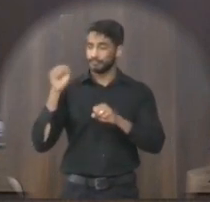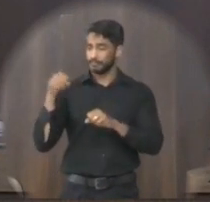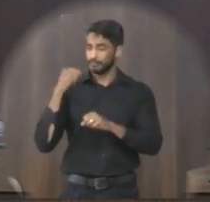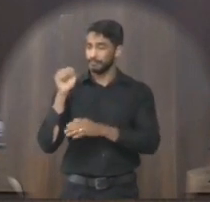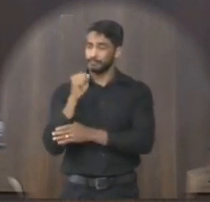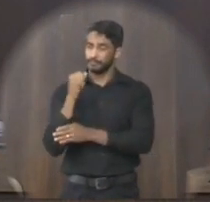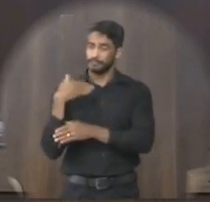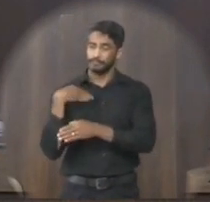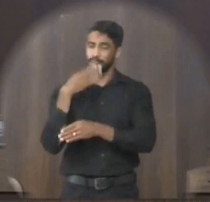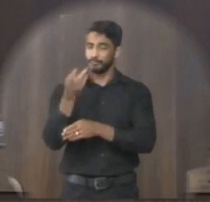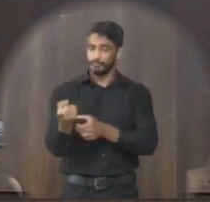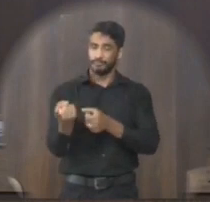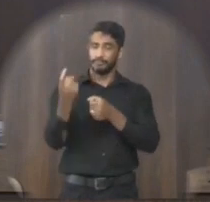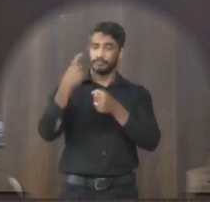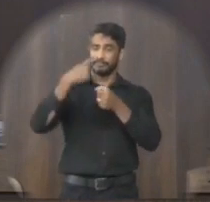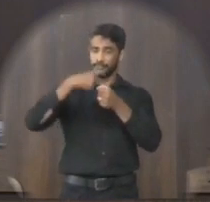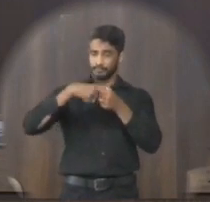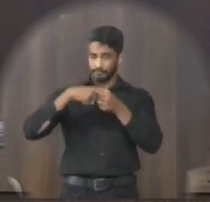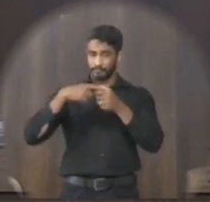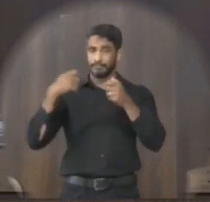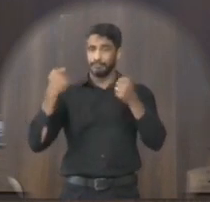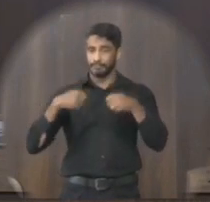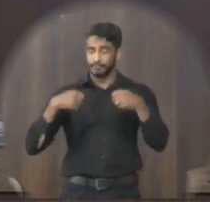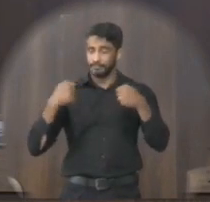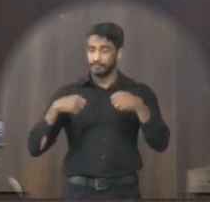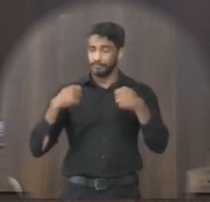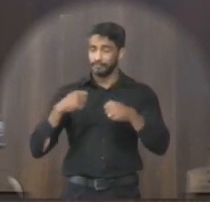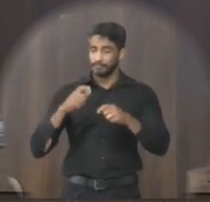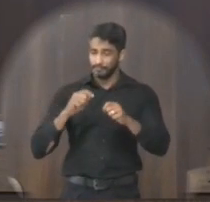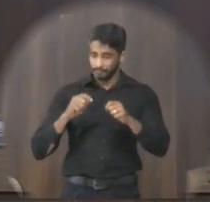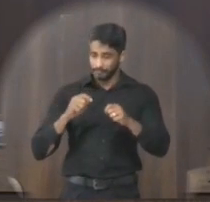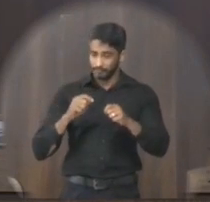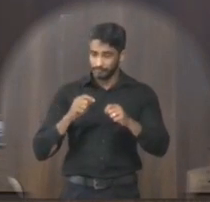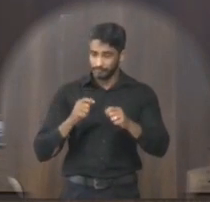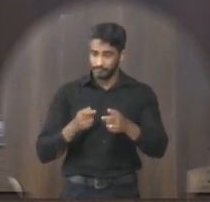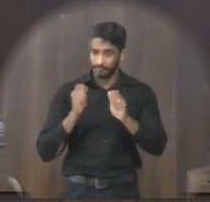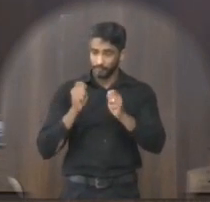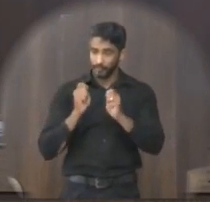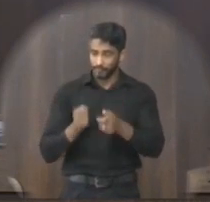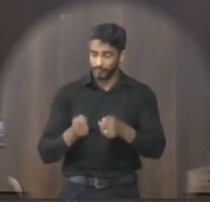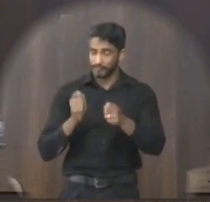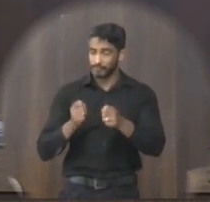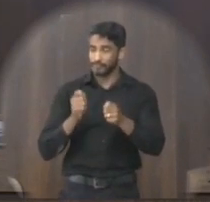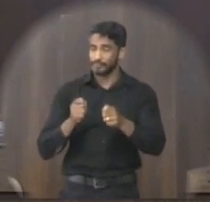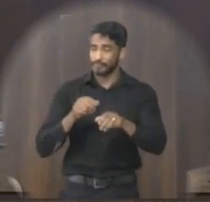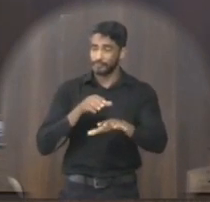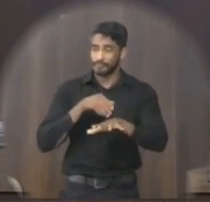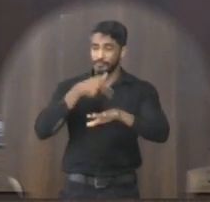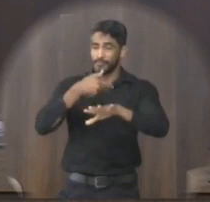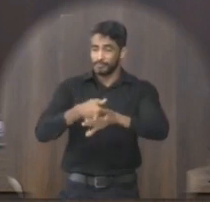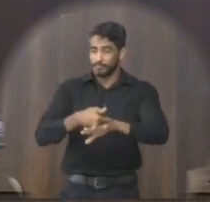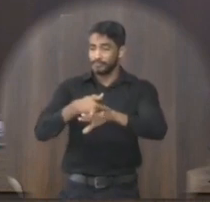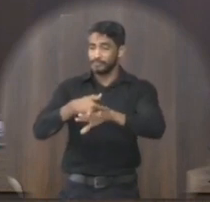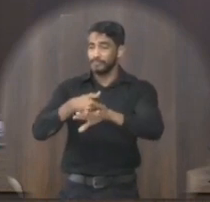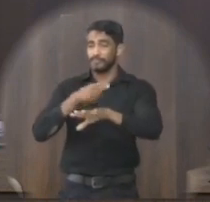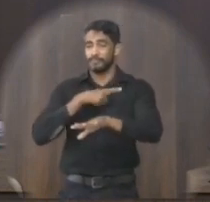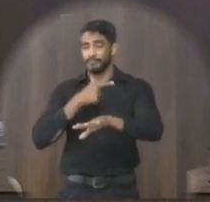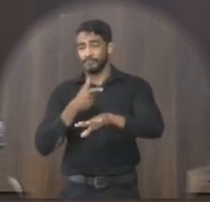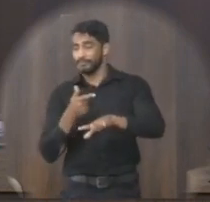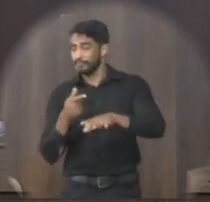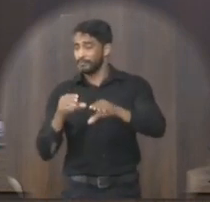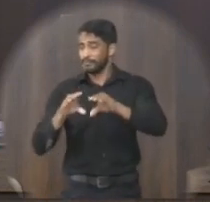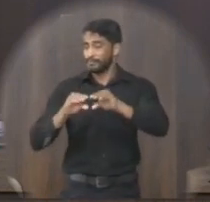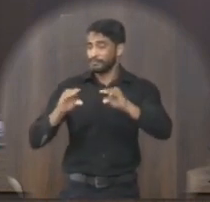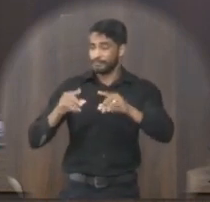para ter acesso à sua residência foi preciso providenciar uma carroça para transportá-lo deitado sem nenhum conforto